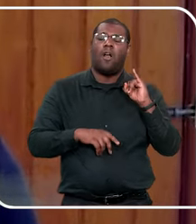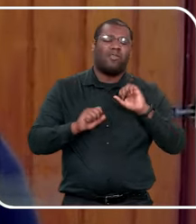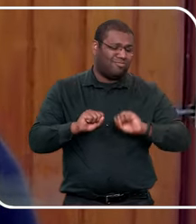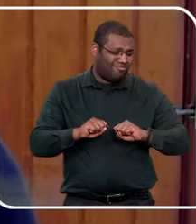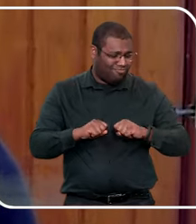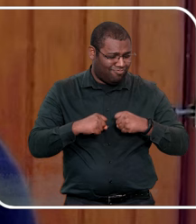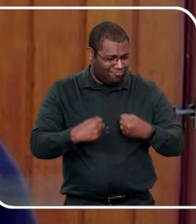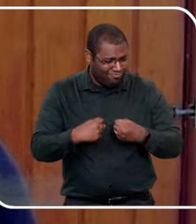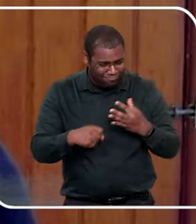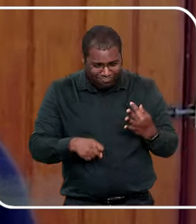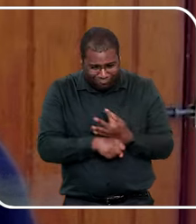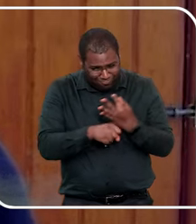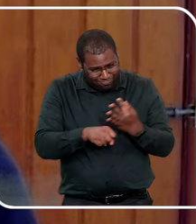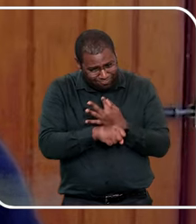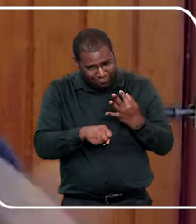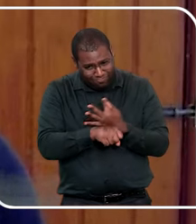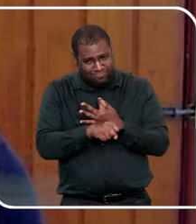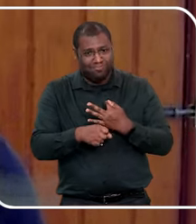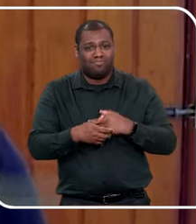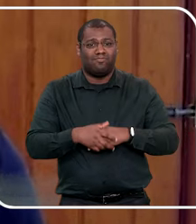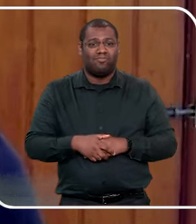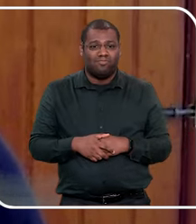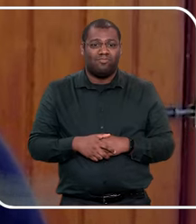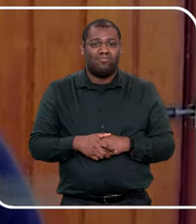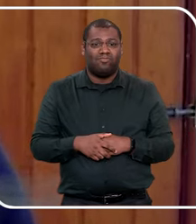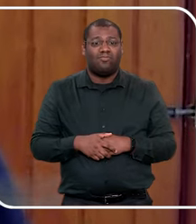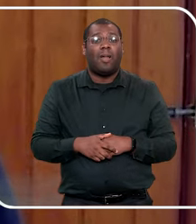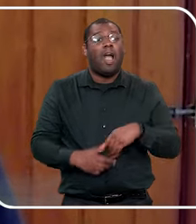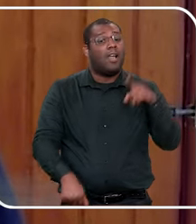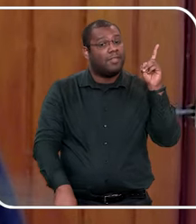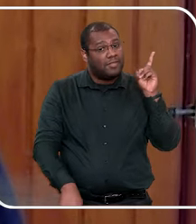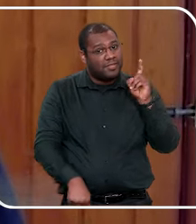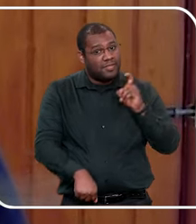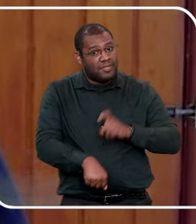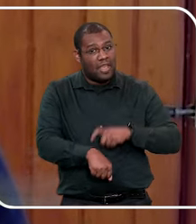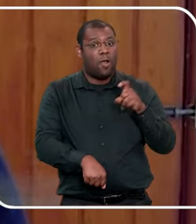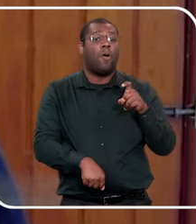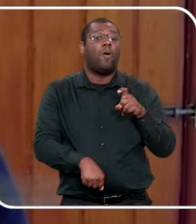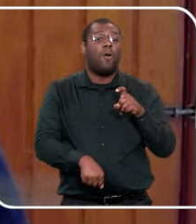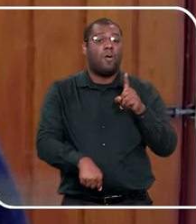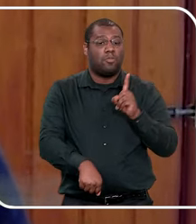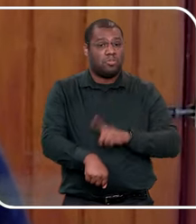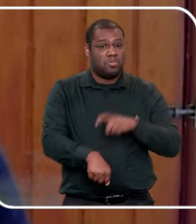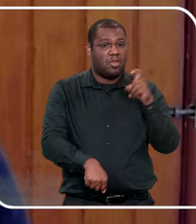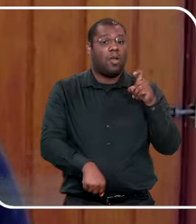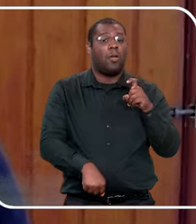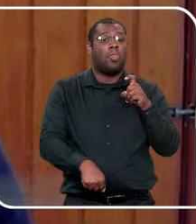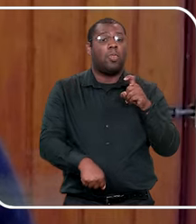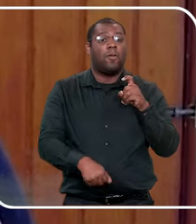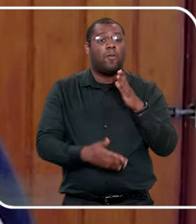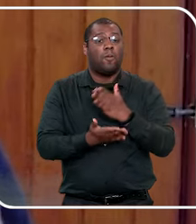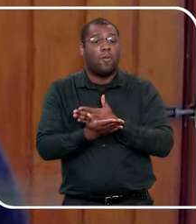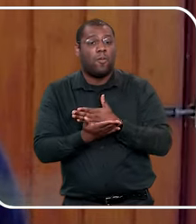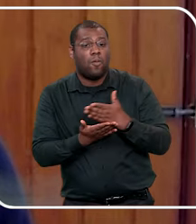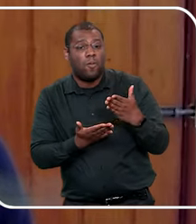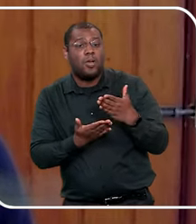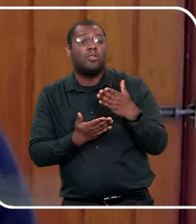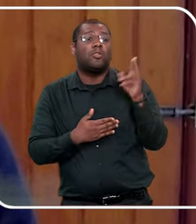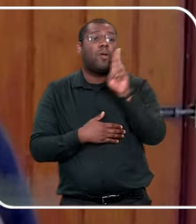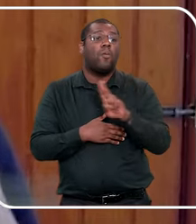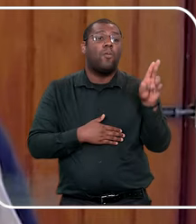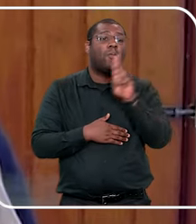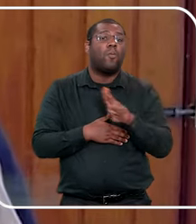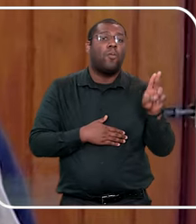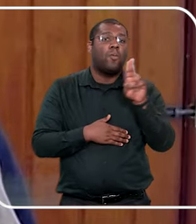contra isso. Aí eles começam a ser criminosos, a partir do momento que ele começa, começa a consumir conteúdo